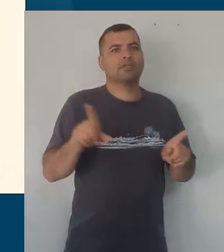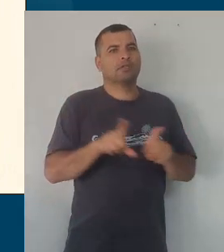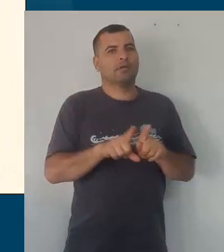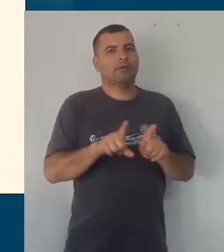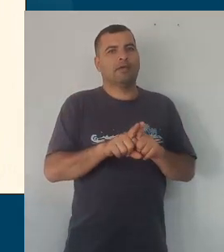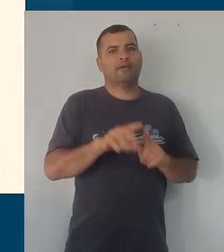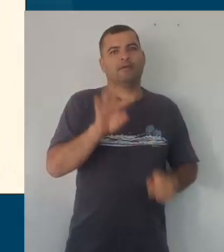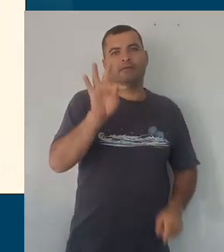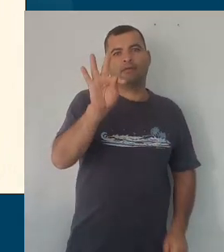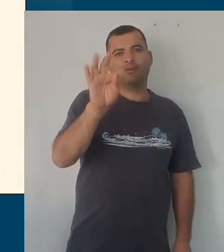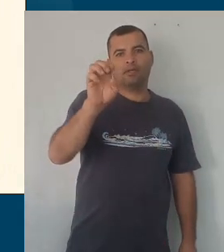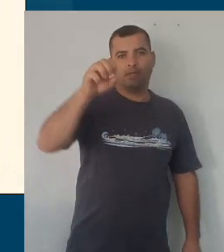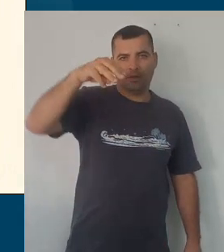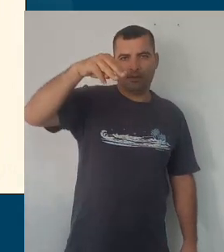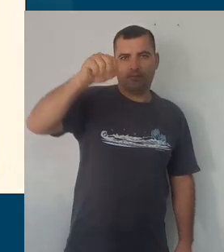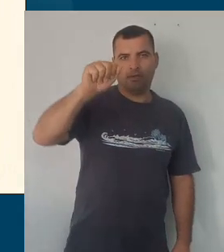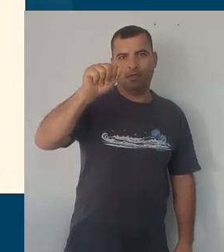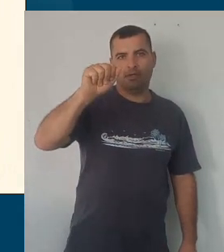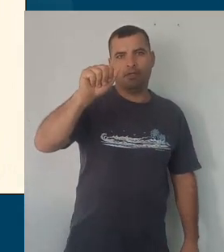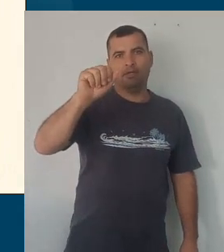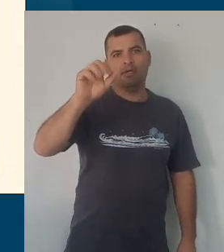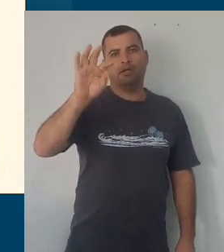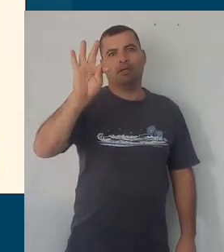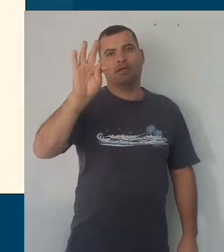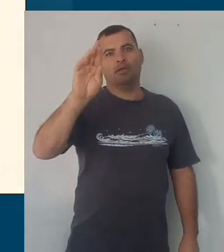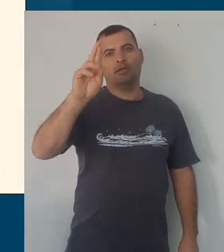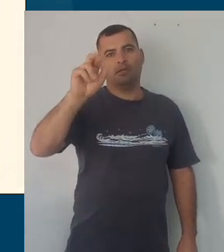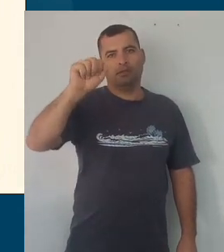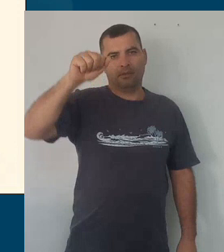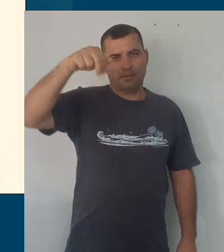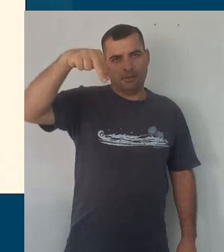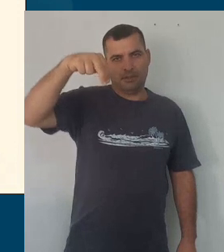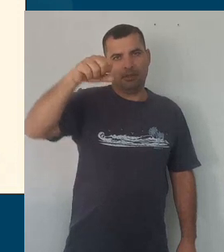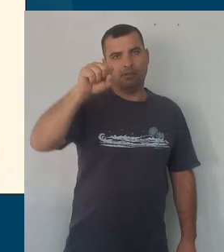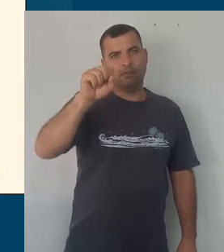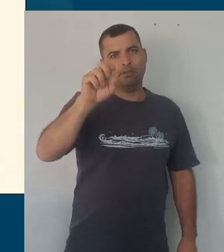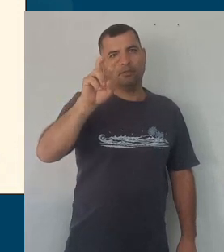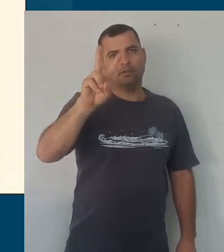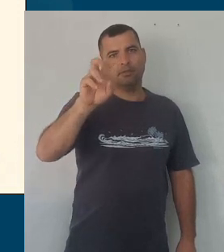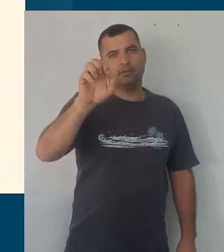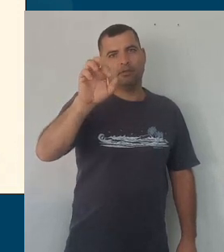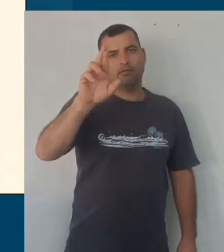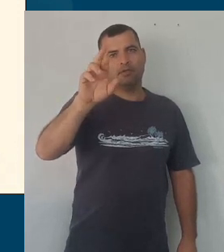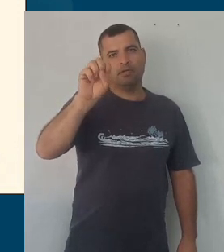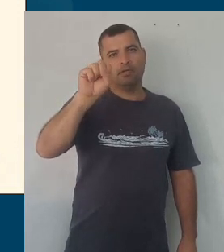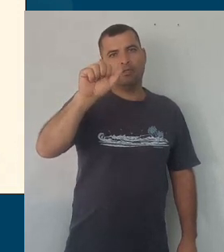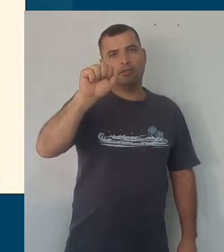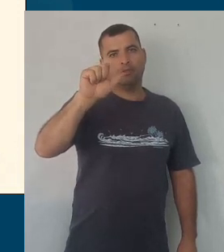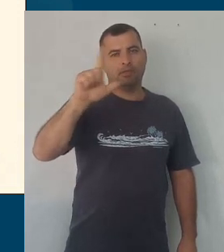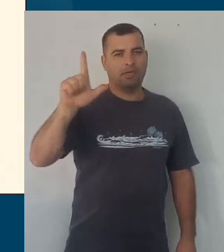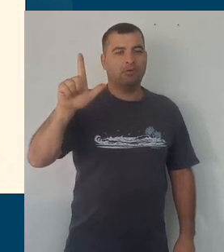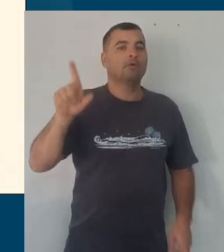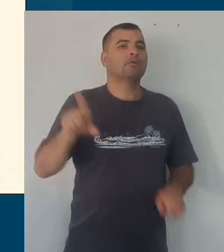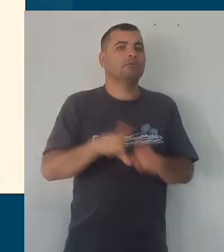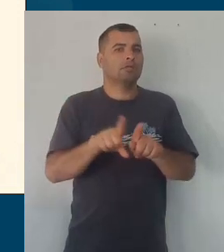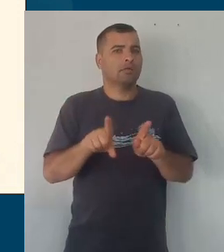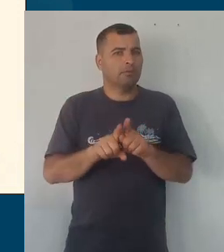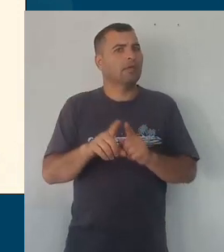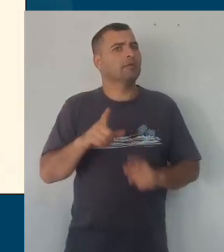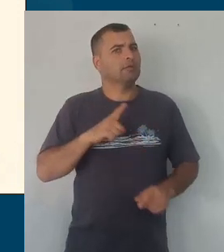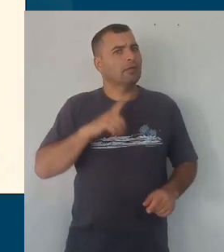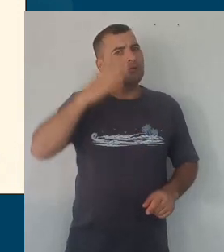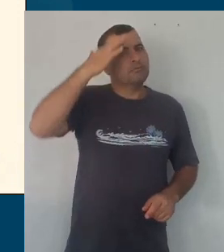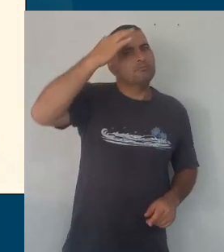transversais, quero dizer que nós estamos incorporando as nossas convicções e, sobretudo, as